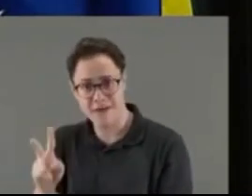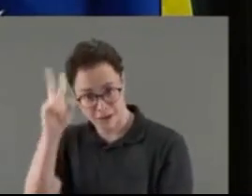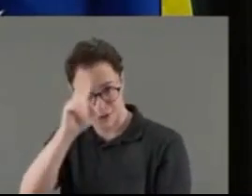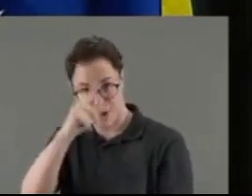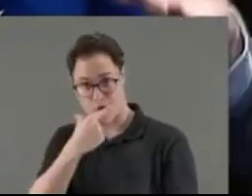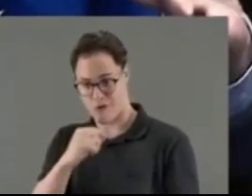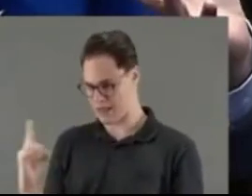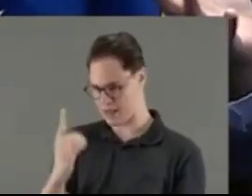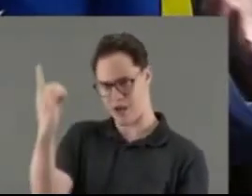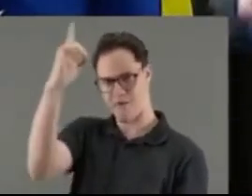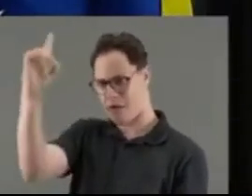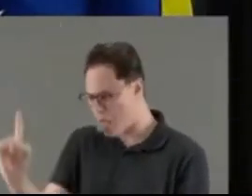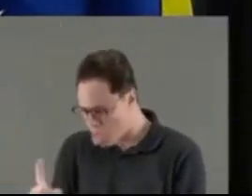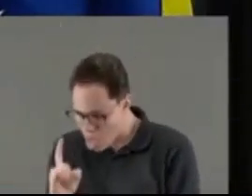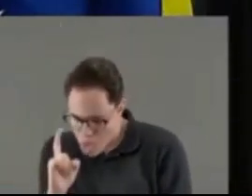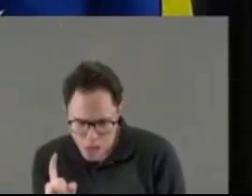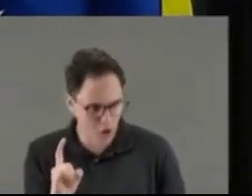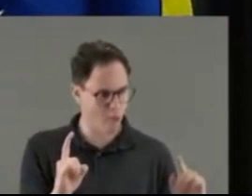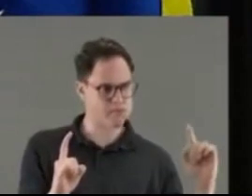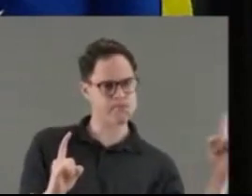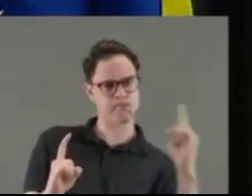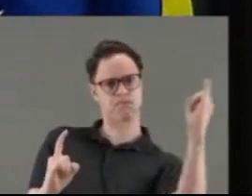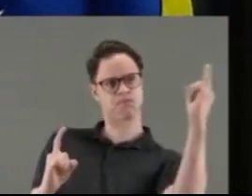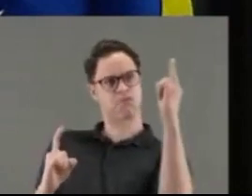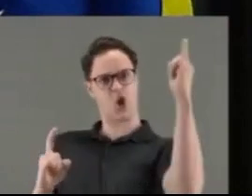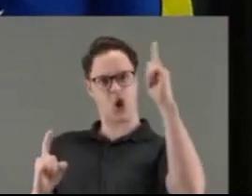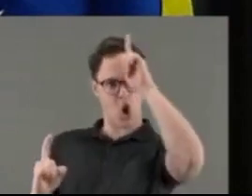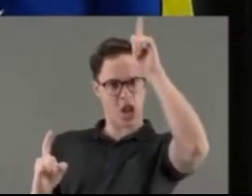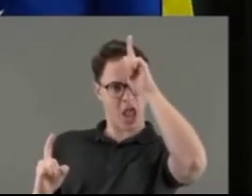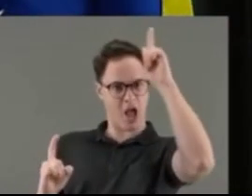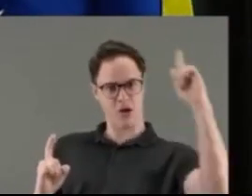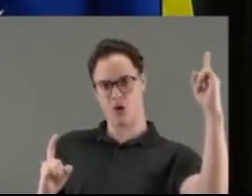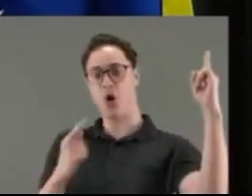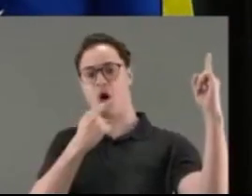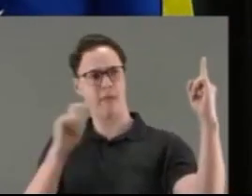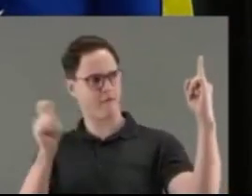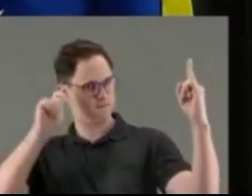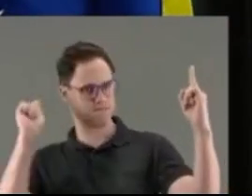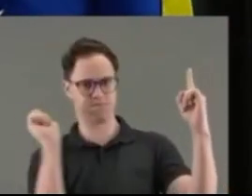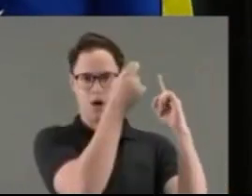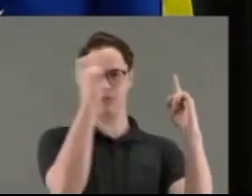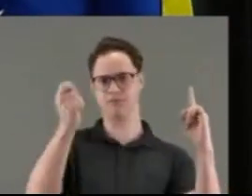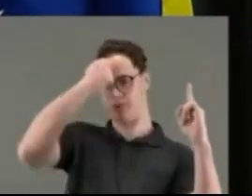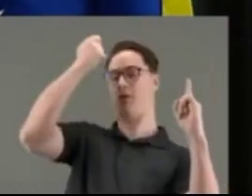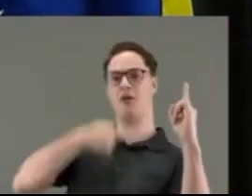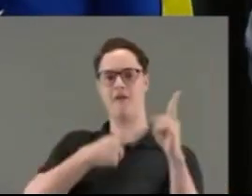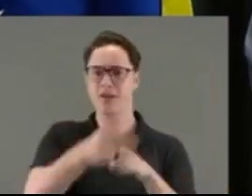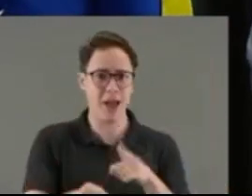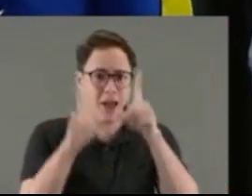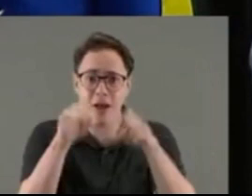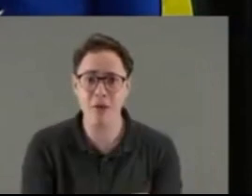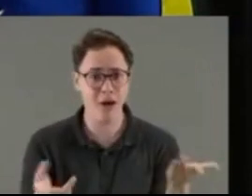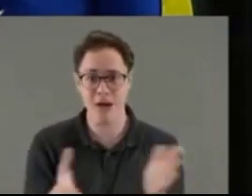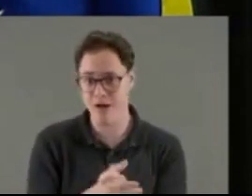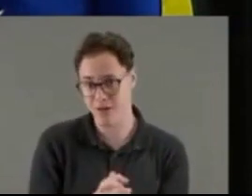chegou, Davi não vai ganhar, Golias daqui é tamanho, Davi foi lá e ganhou, é a mesma história. O Golias é o